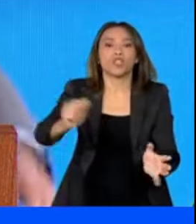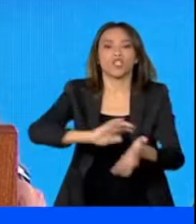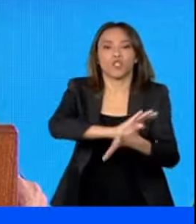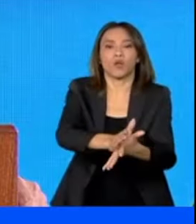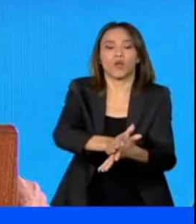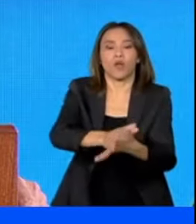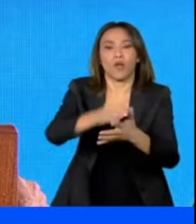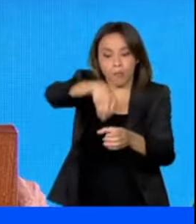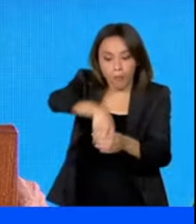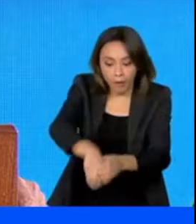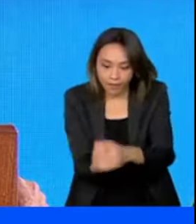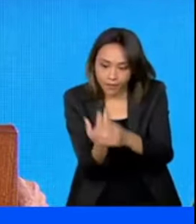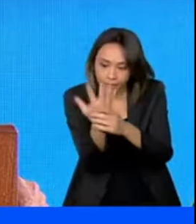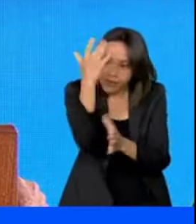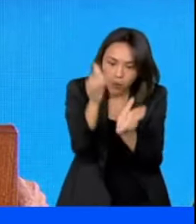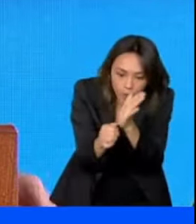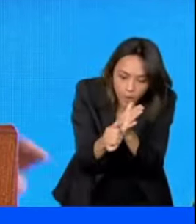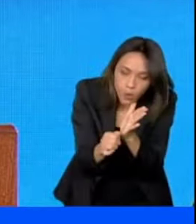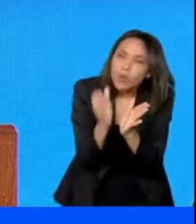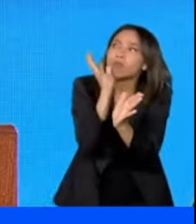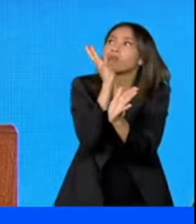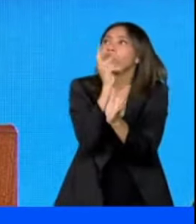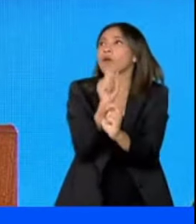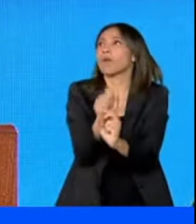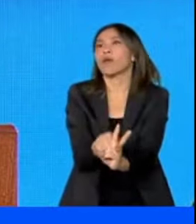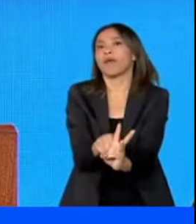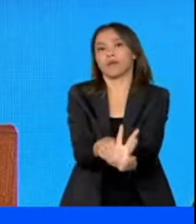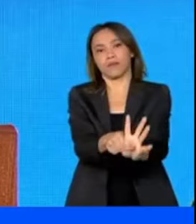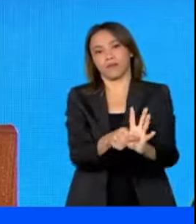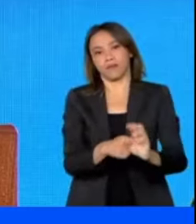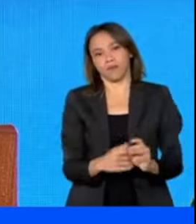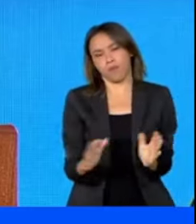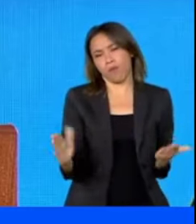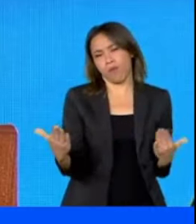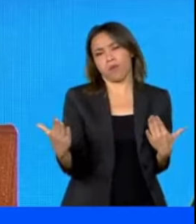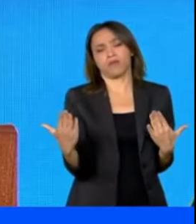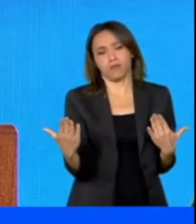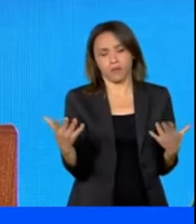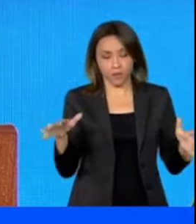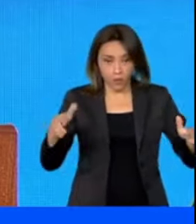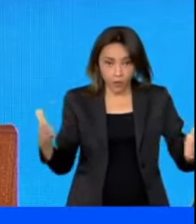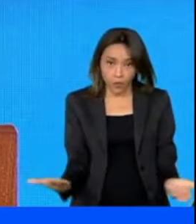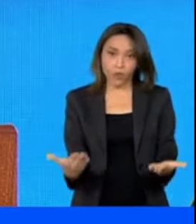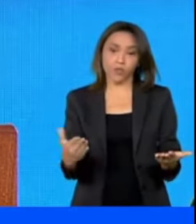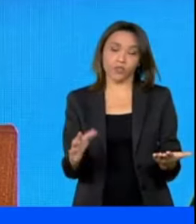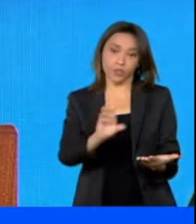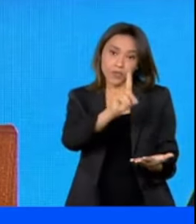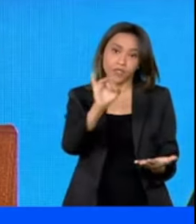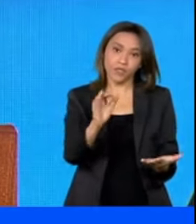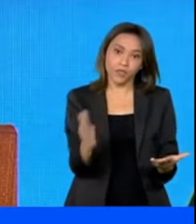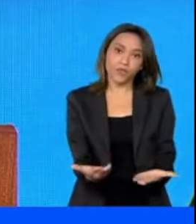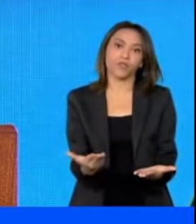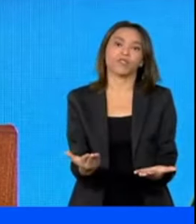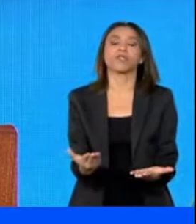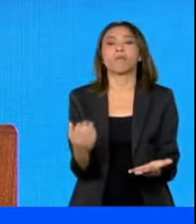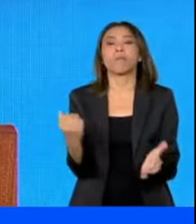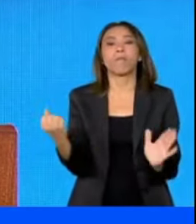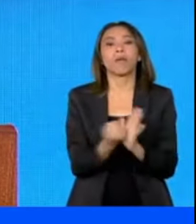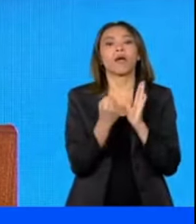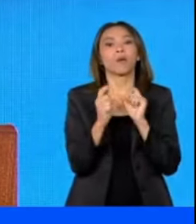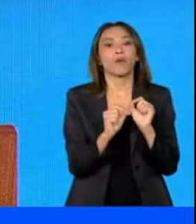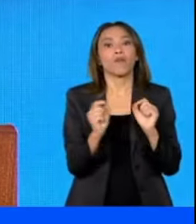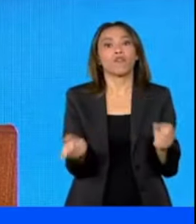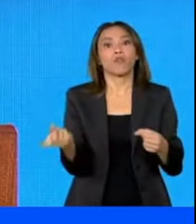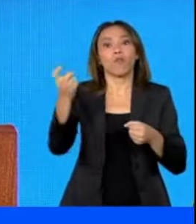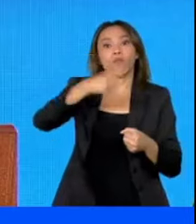feira leva meses. Então é importante saber que o dia de hoje é marcando por isso. Nós estamos voltando à